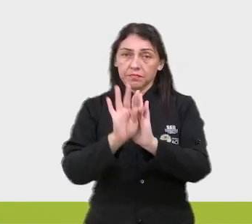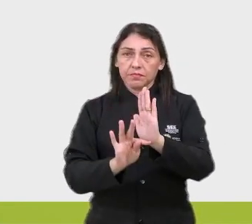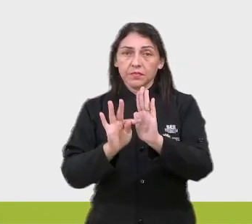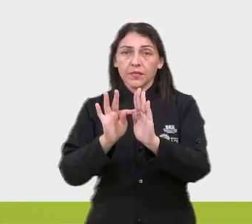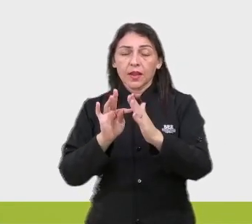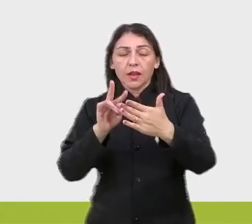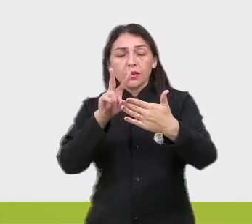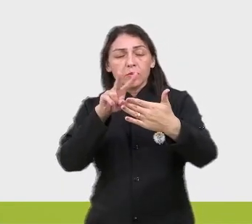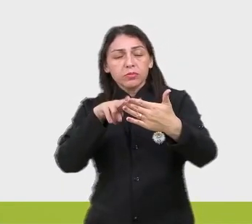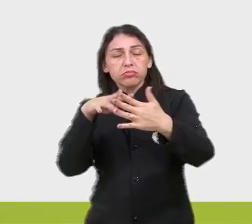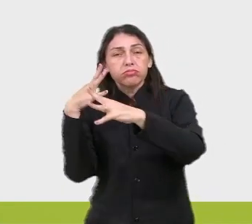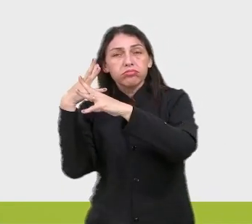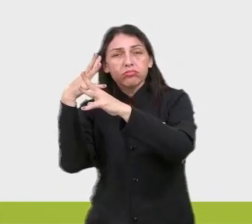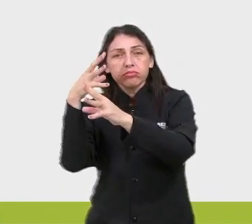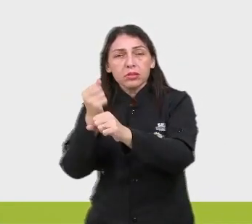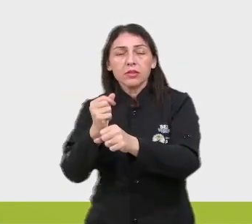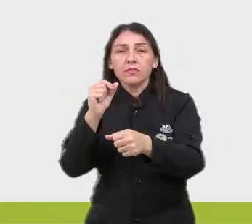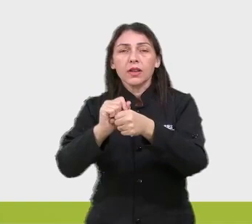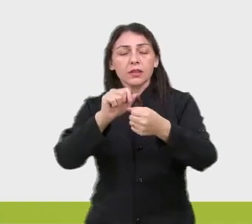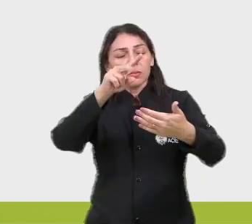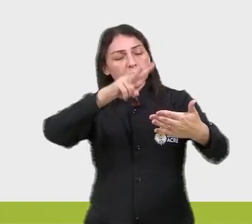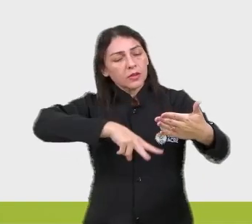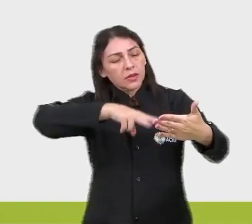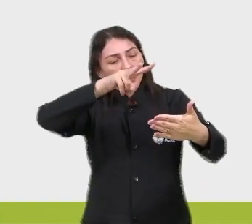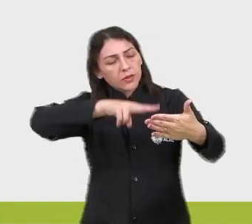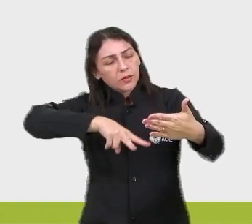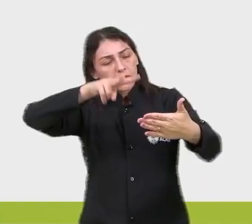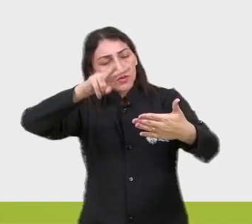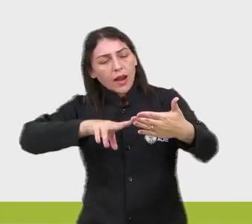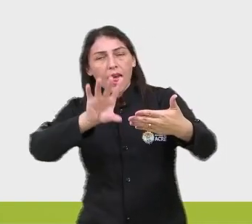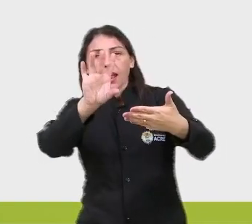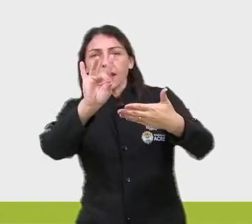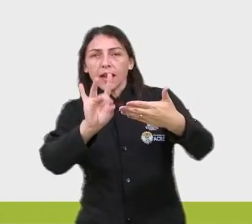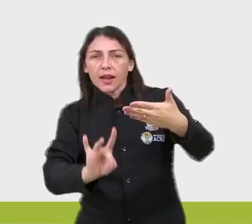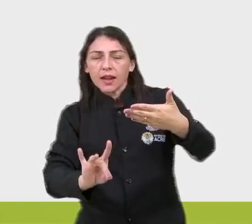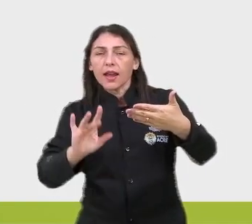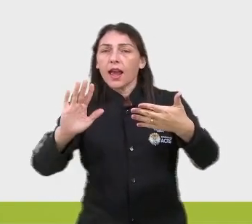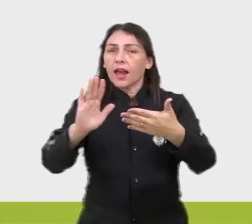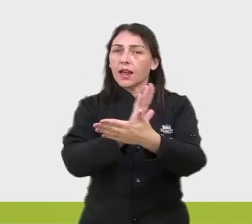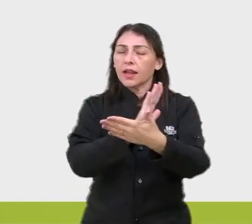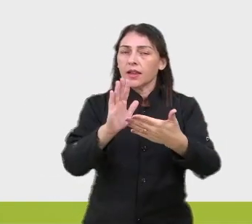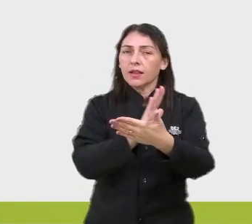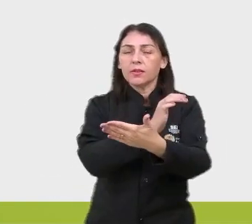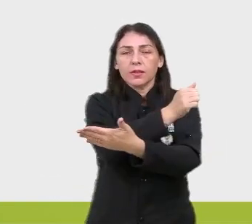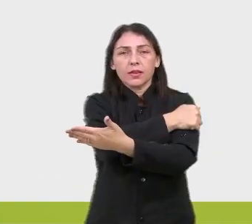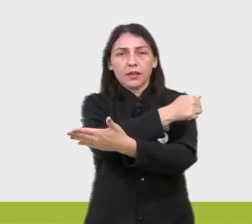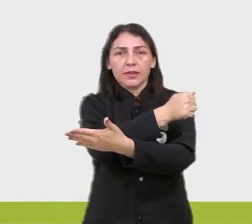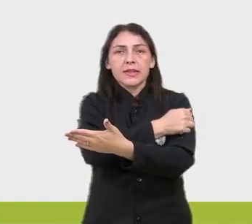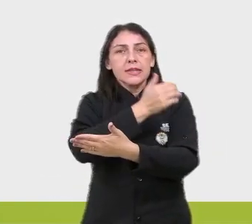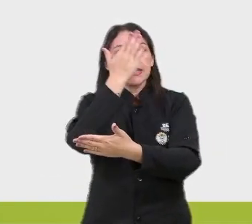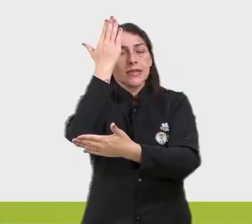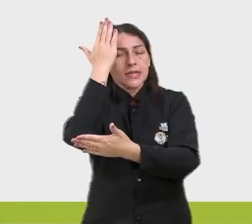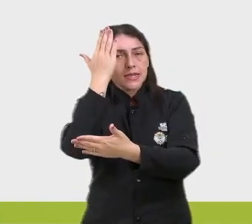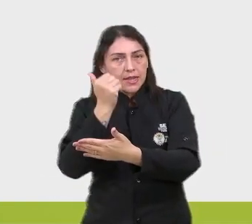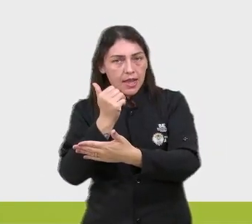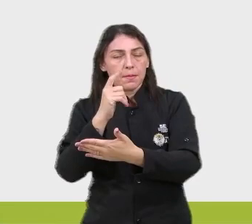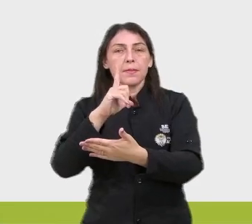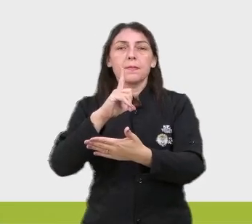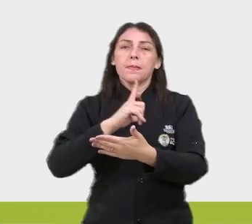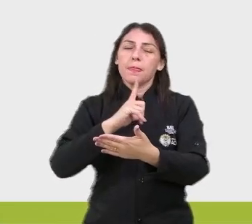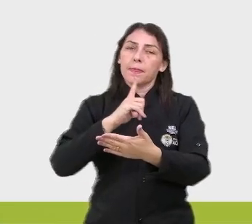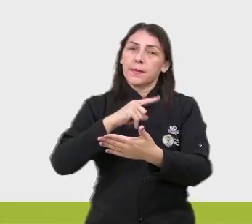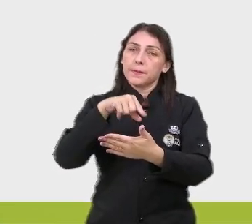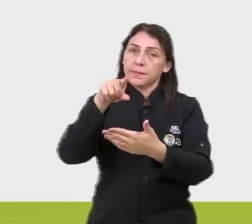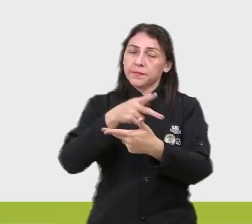revise ele, né, faça uma leitura, que muitas vezes o candidato até sabe que tem um